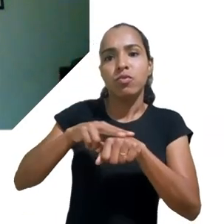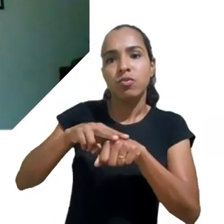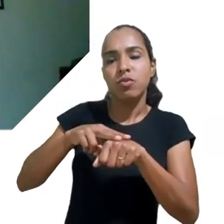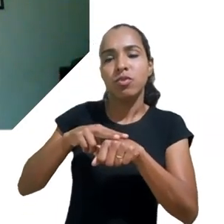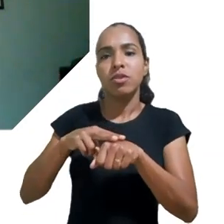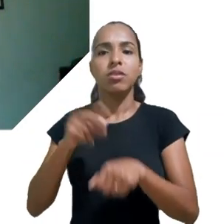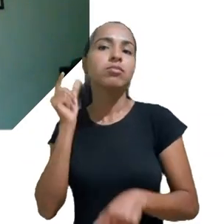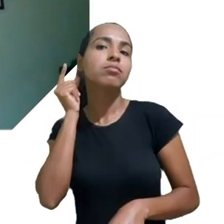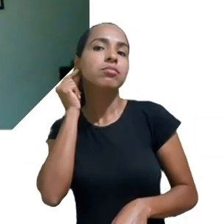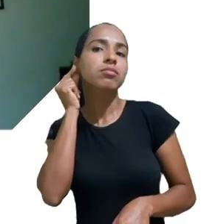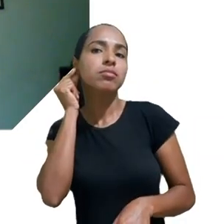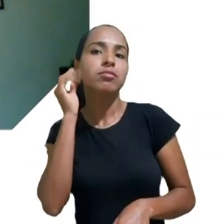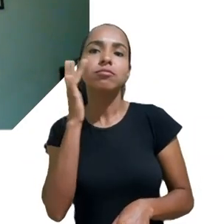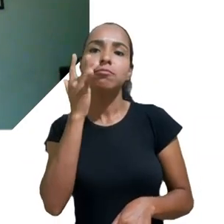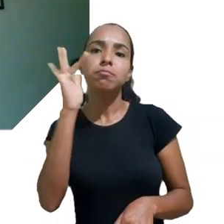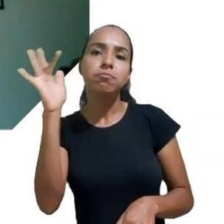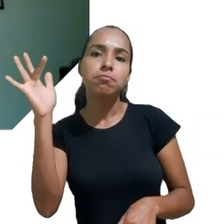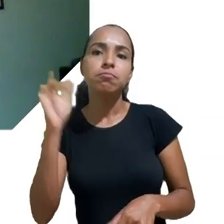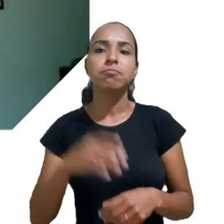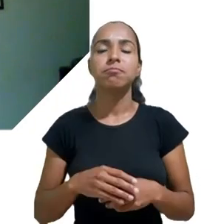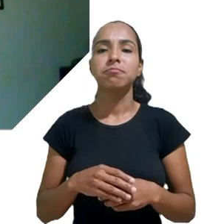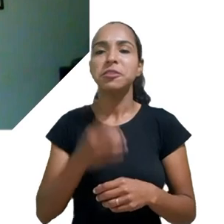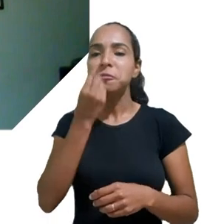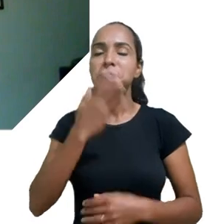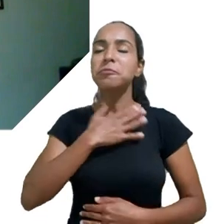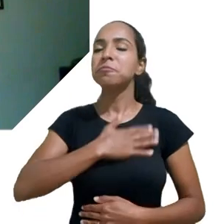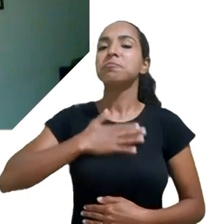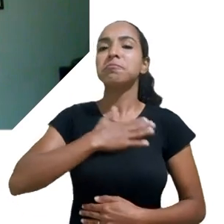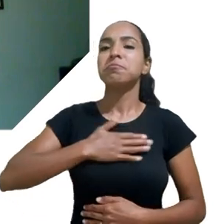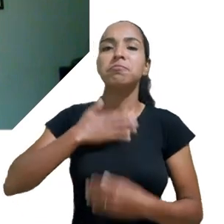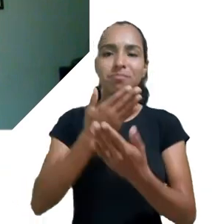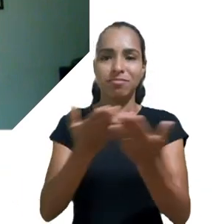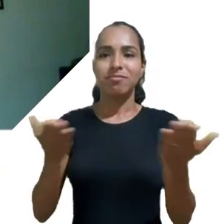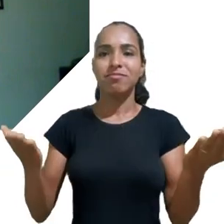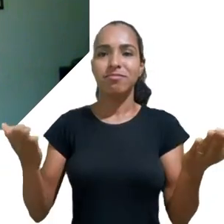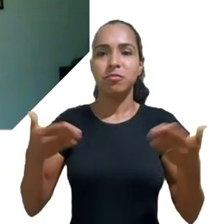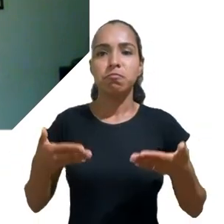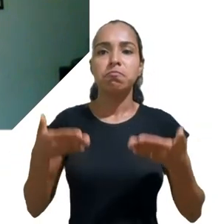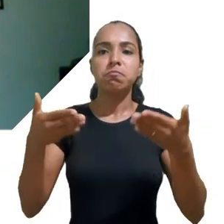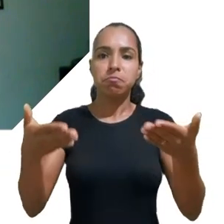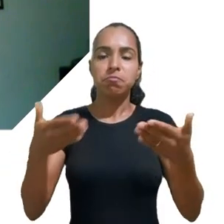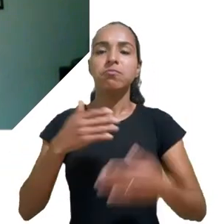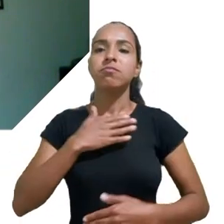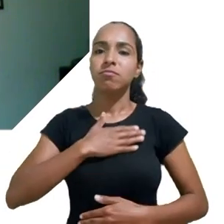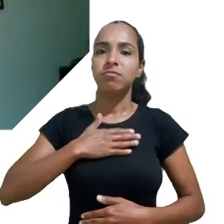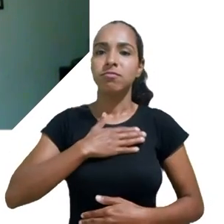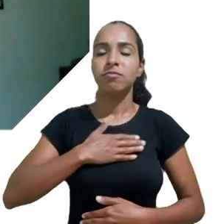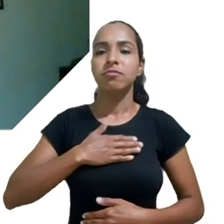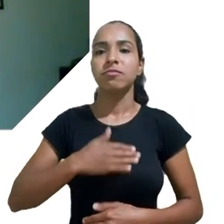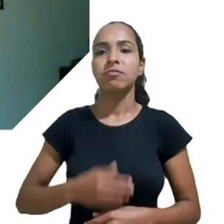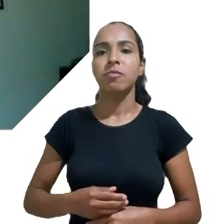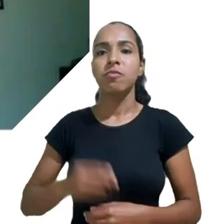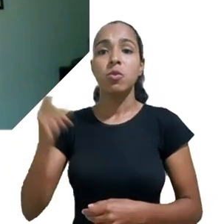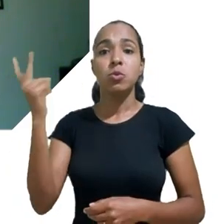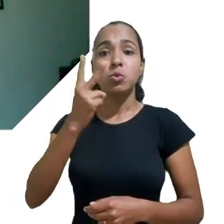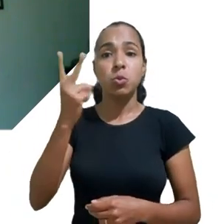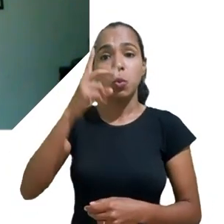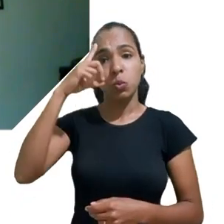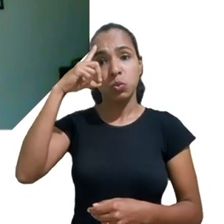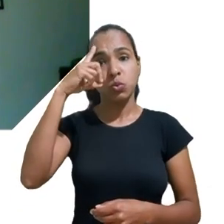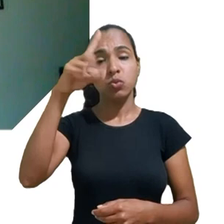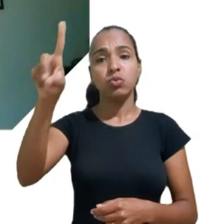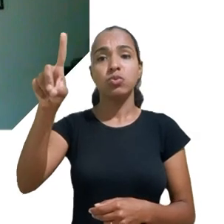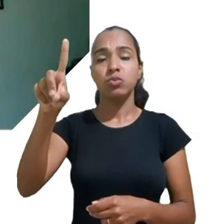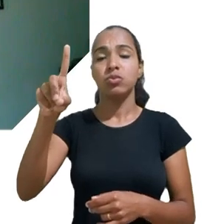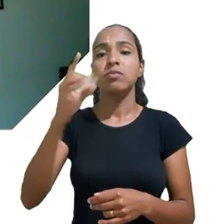bom estar aqui com vocês. Estou muito feliz desse convite para mediar essa mesa no segundo dia do evento As Infâncias na Era da Convergência